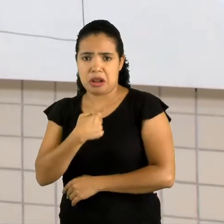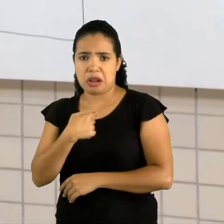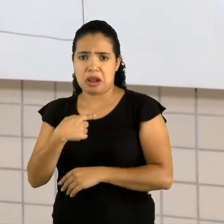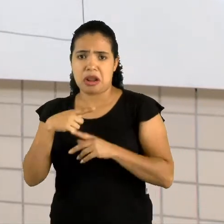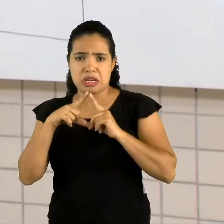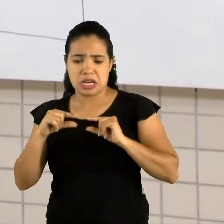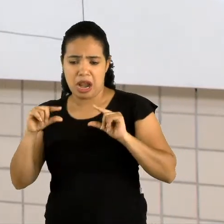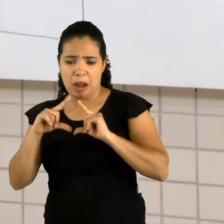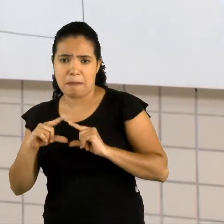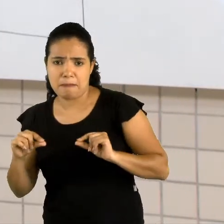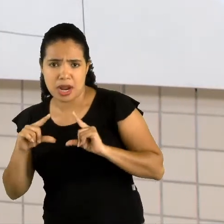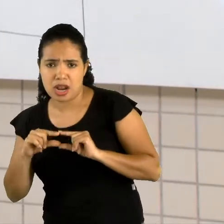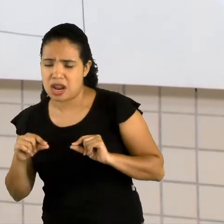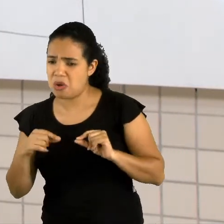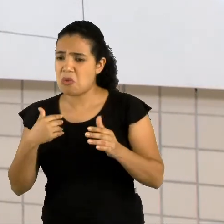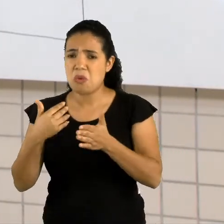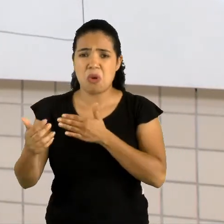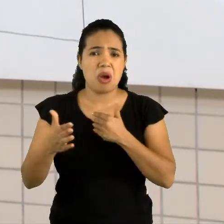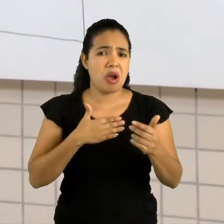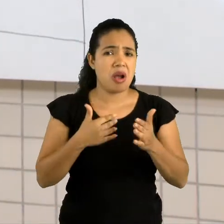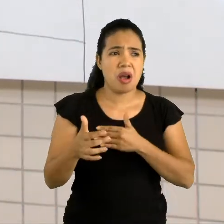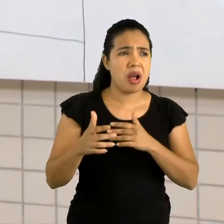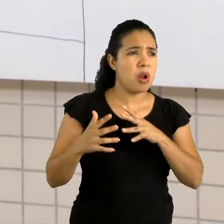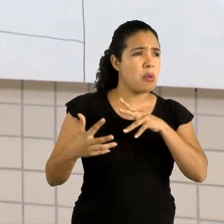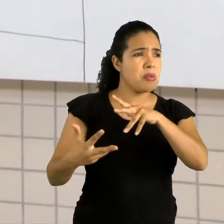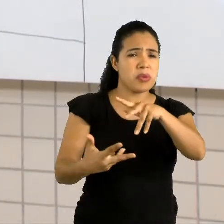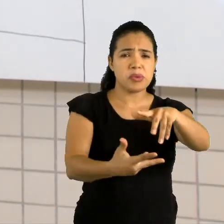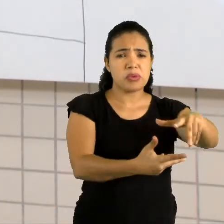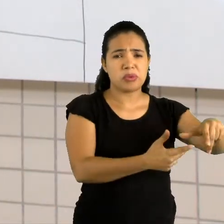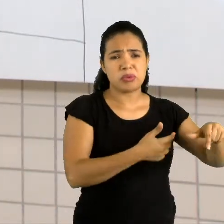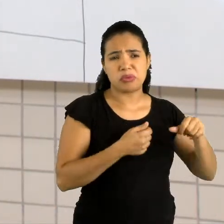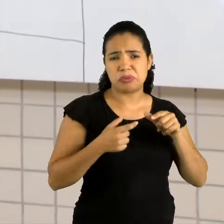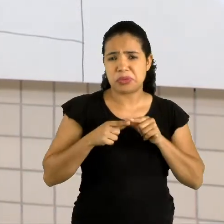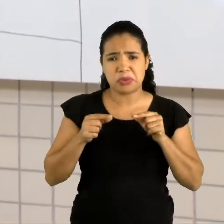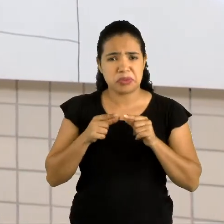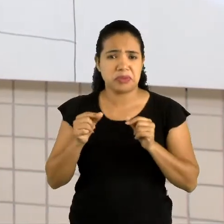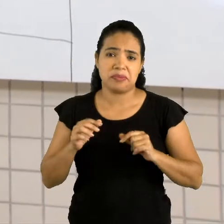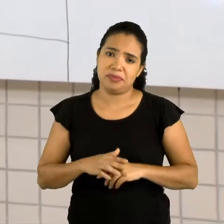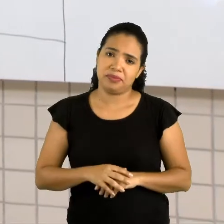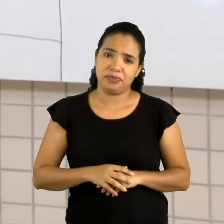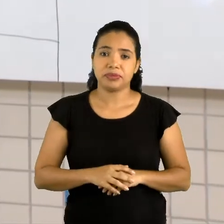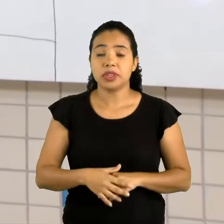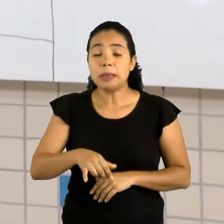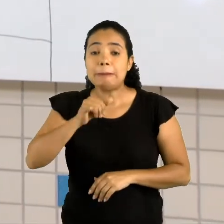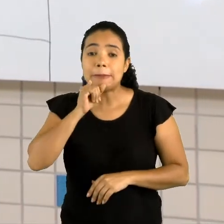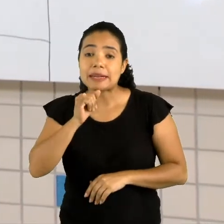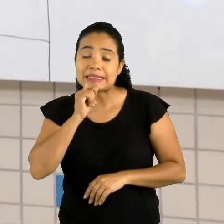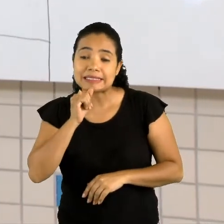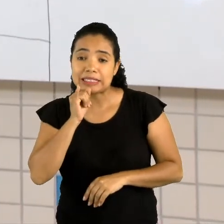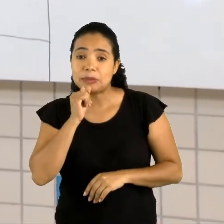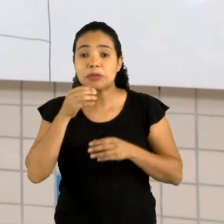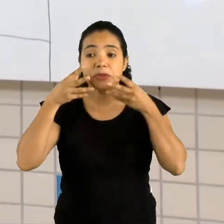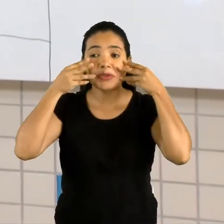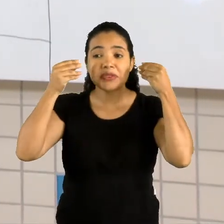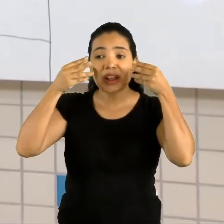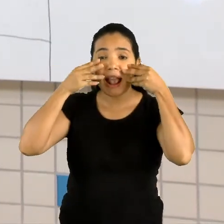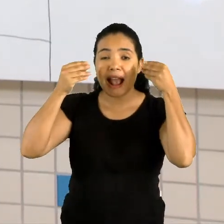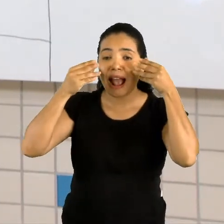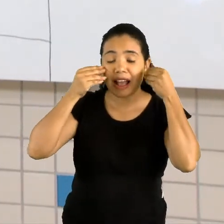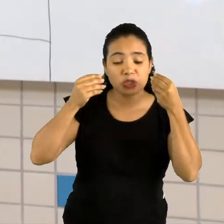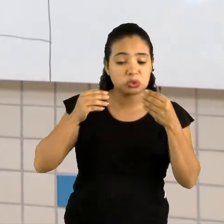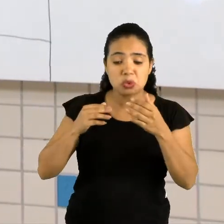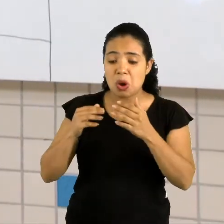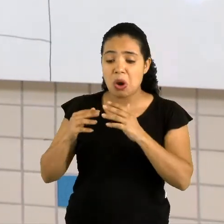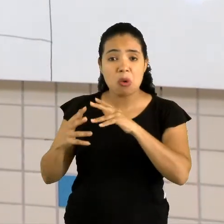mundo, até lá na lua. Ele vai continuar sendo aquilo. Por exemplo, o gato. O gato é um gato em qualquer lugar do mundo.